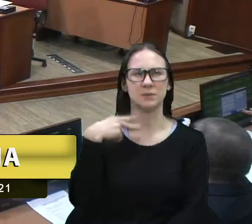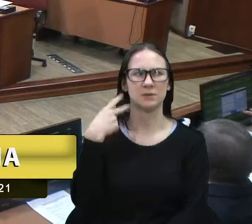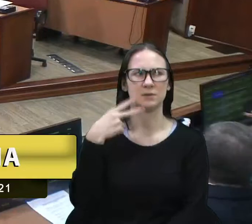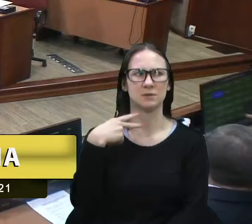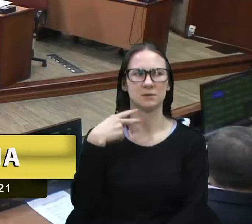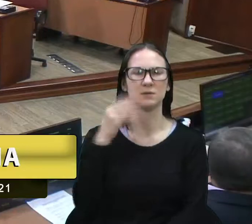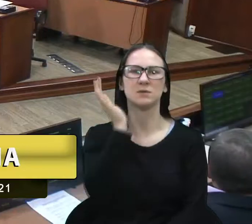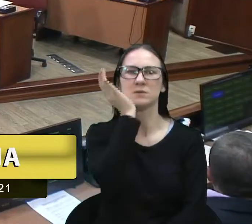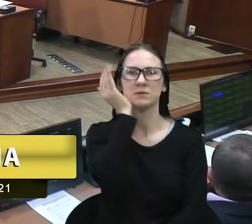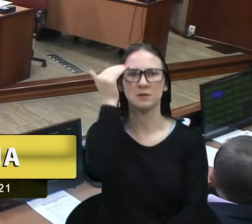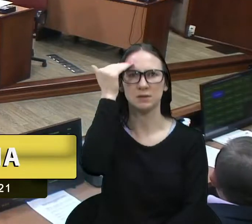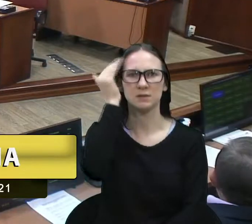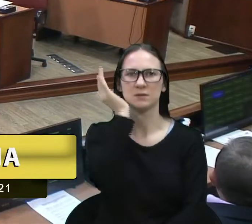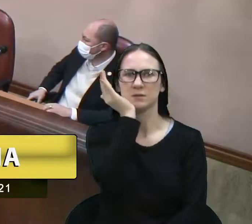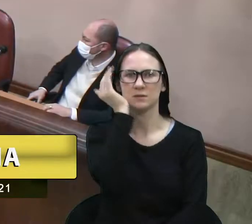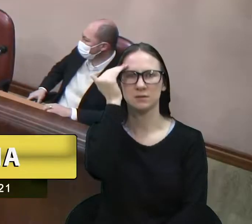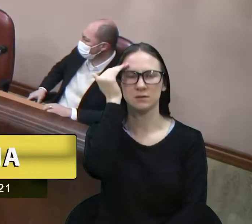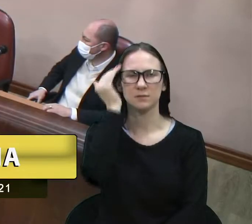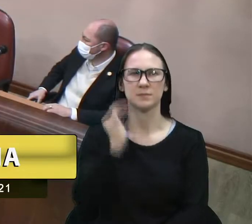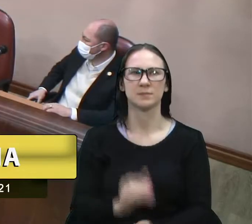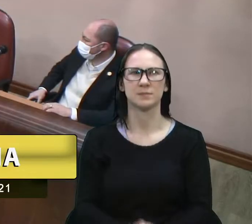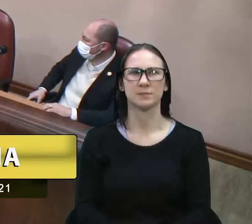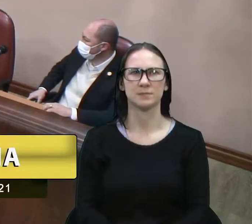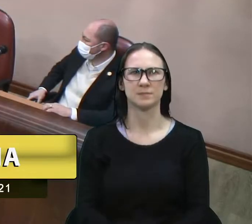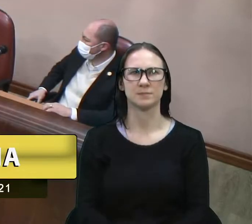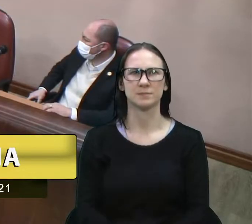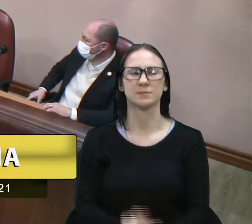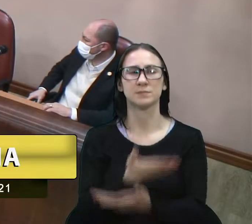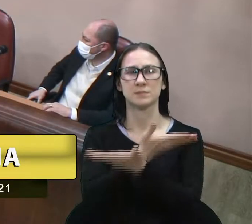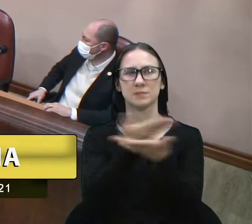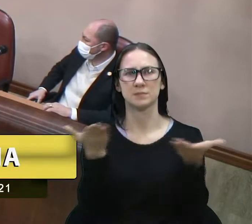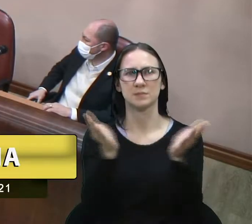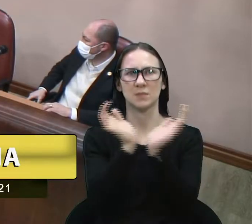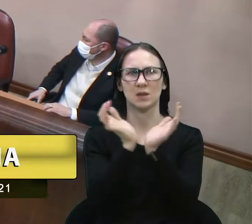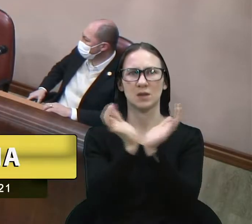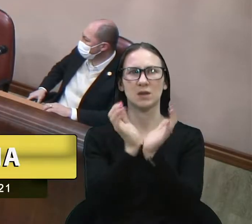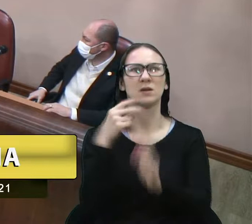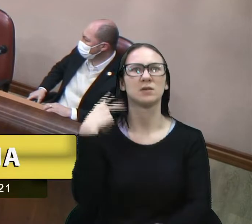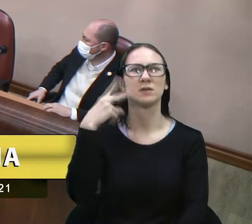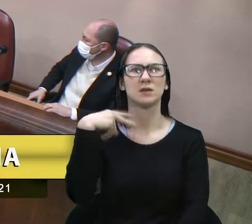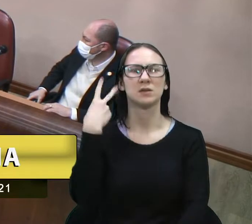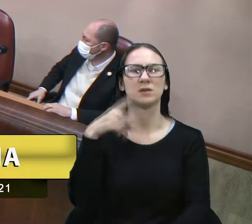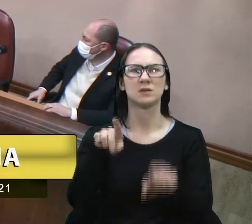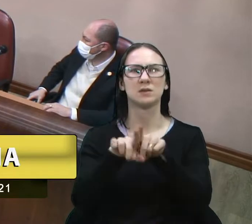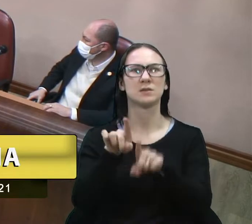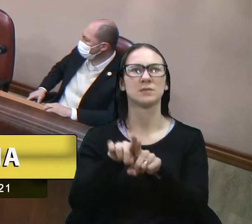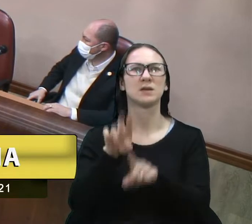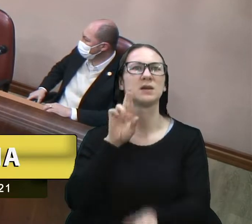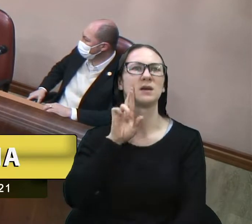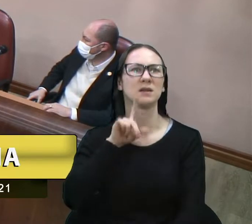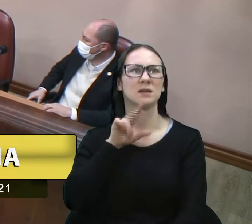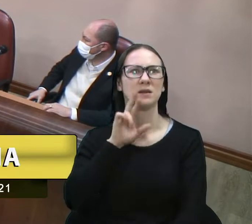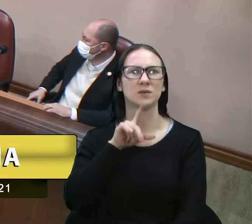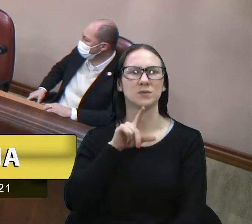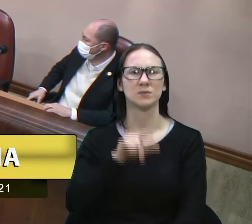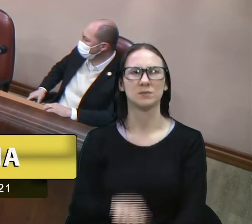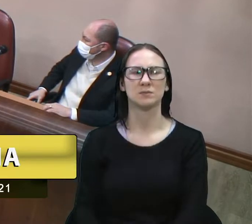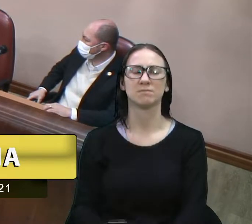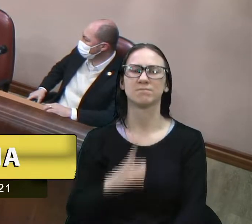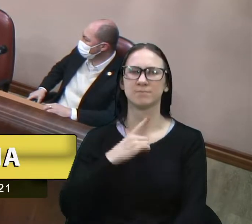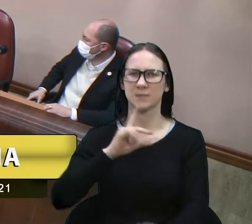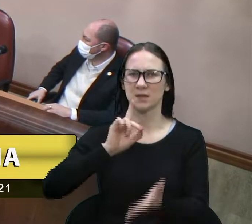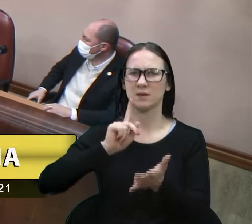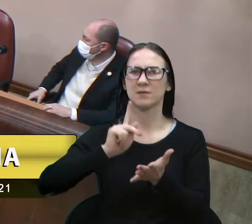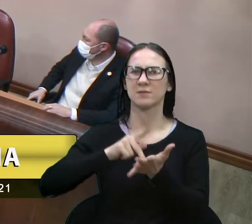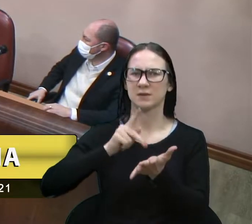Senhor Presidente, senhoras vereadoras, senhores vereadores, vereador Renato, eu tenho certeza que é um dos momentos mais